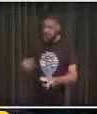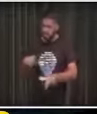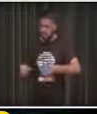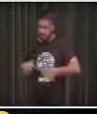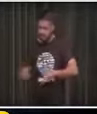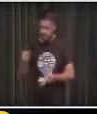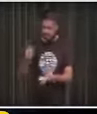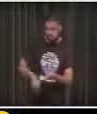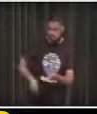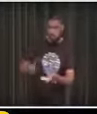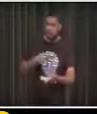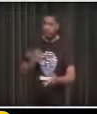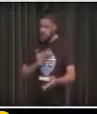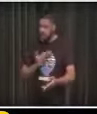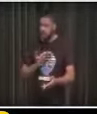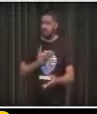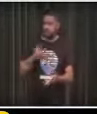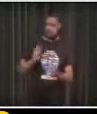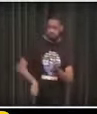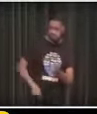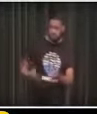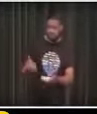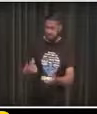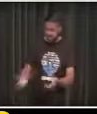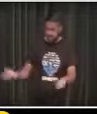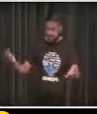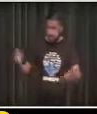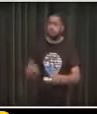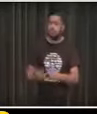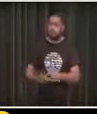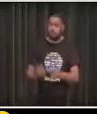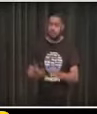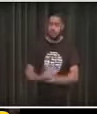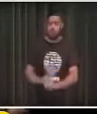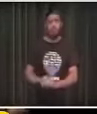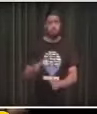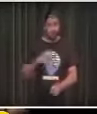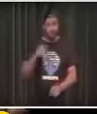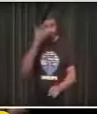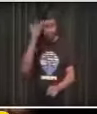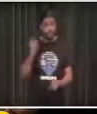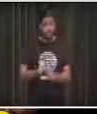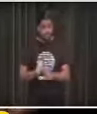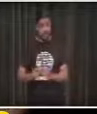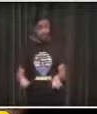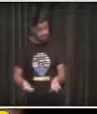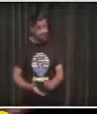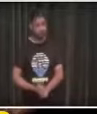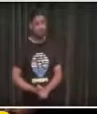Você tem amigos? Você tem dinheiro? E está desse jeito por quê? Tem ou não tem gente que faz isso?